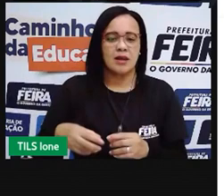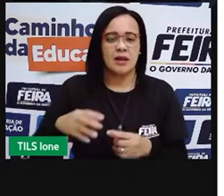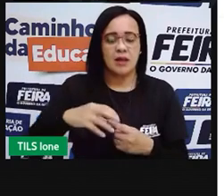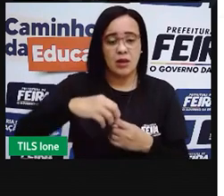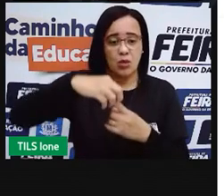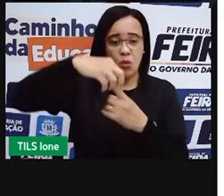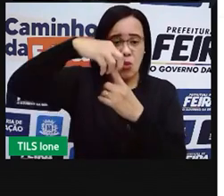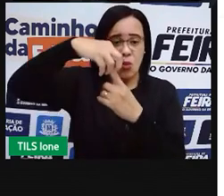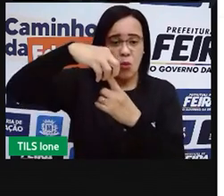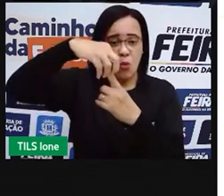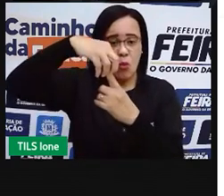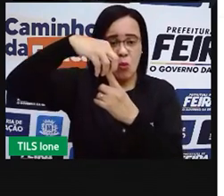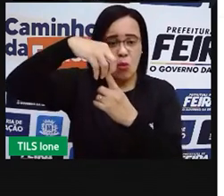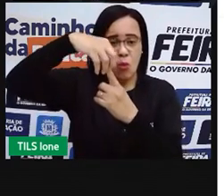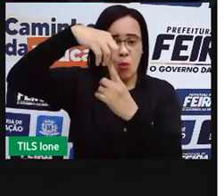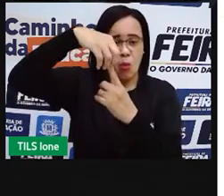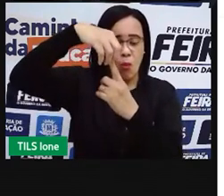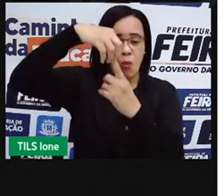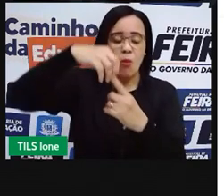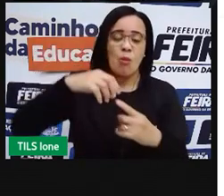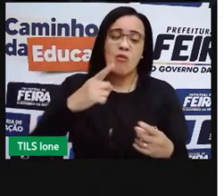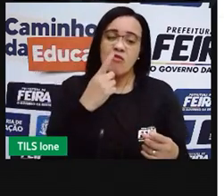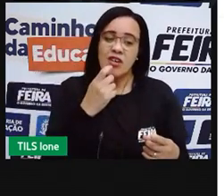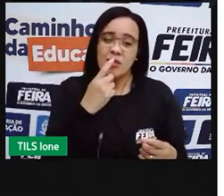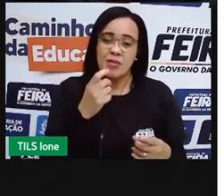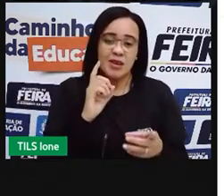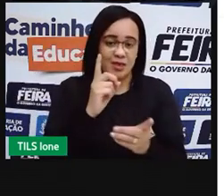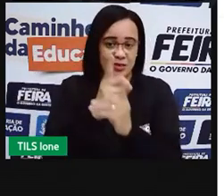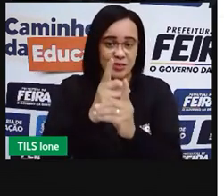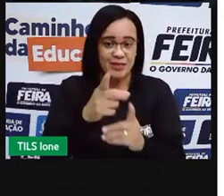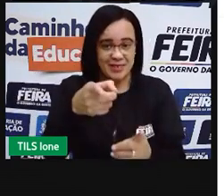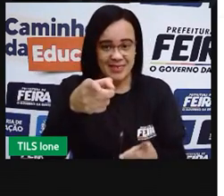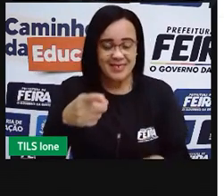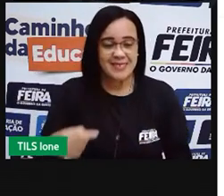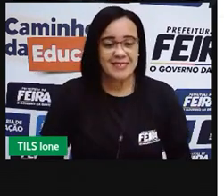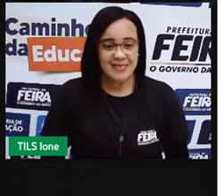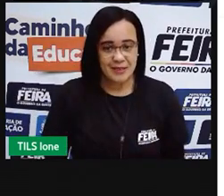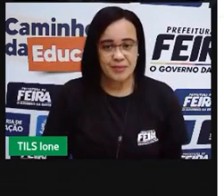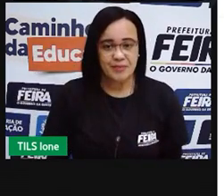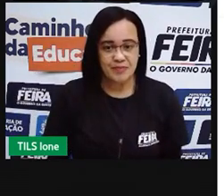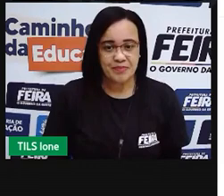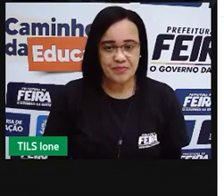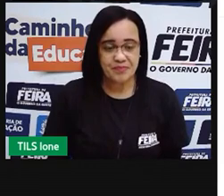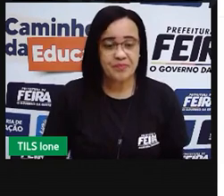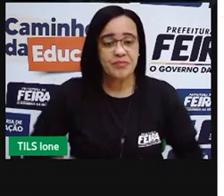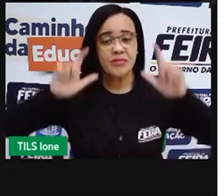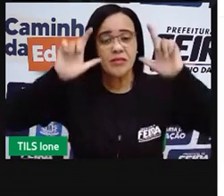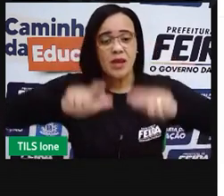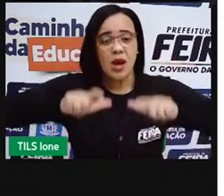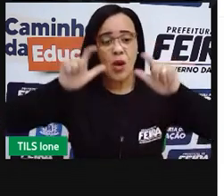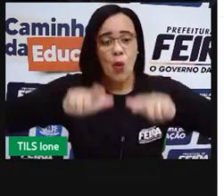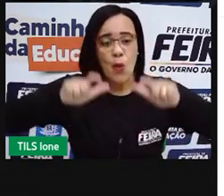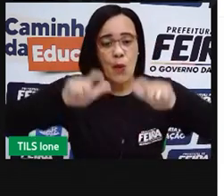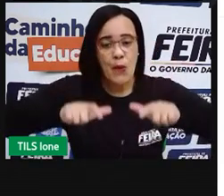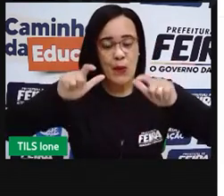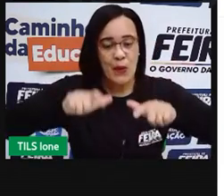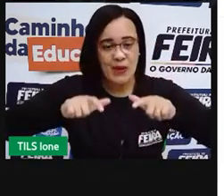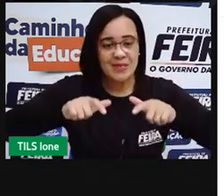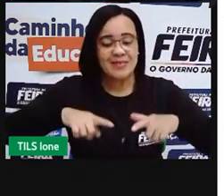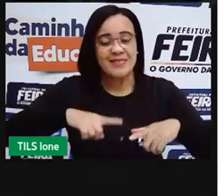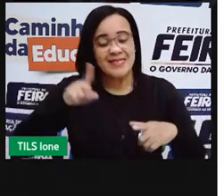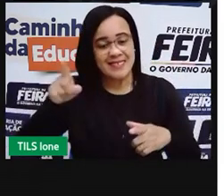que é a Secretaria Municipal de Terebro de Santana. E já mostra a localização, que é a Avenida